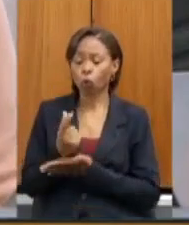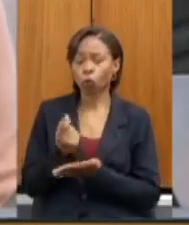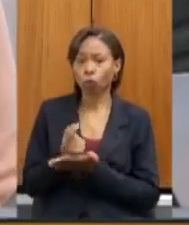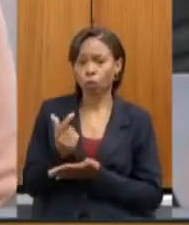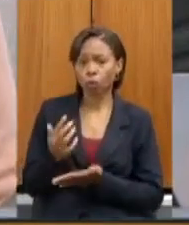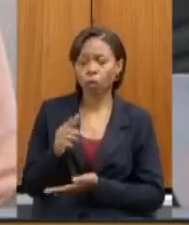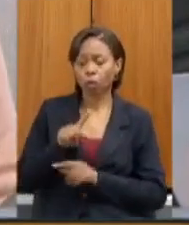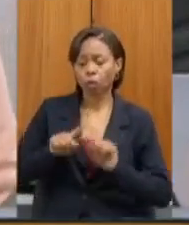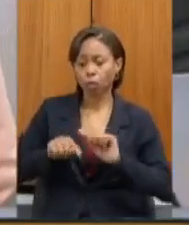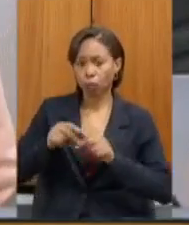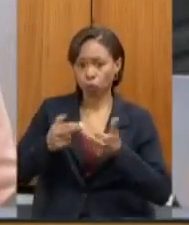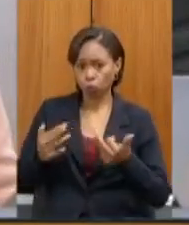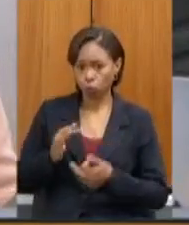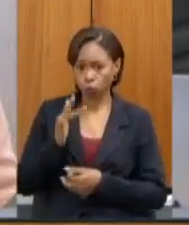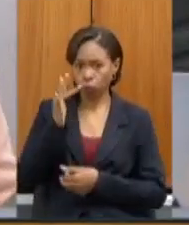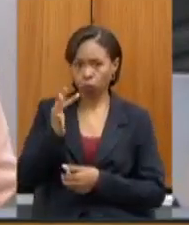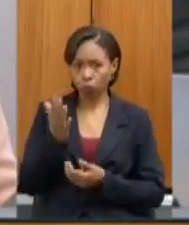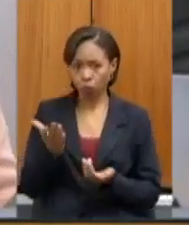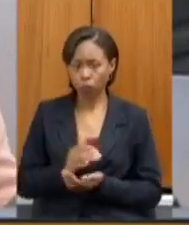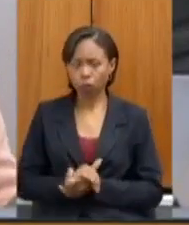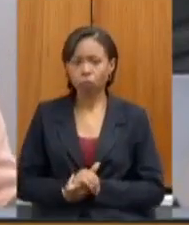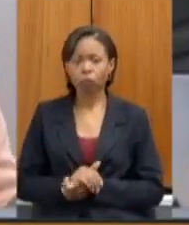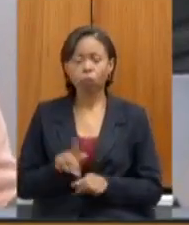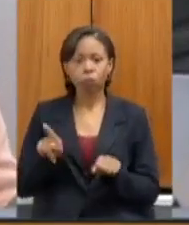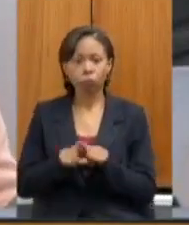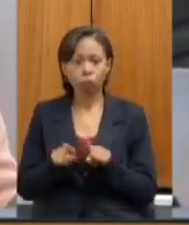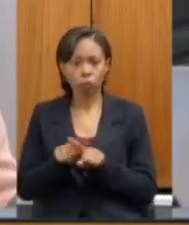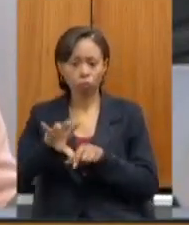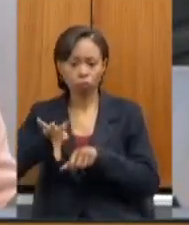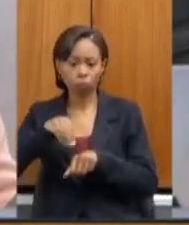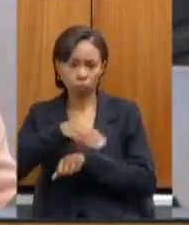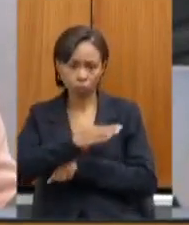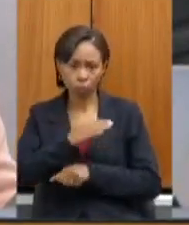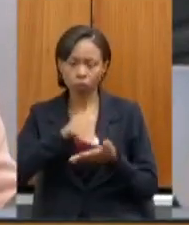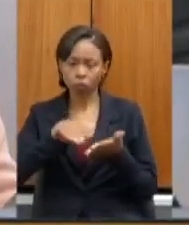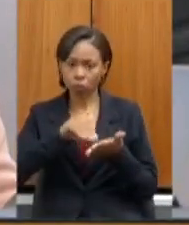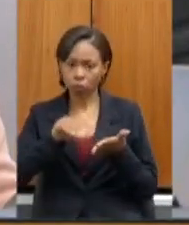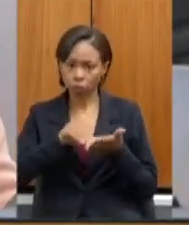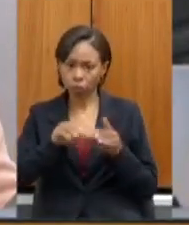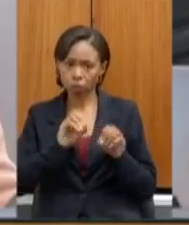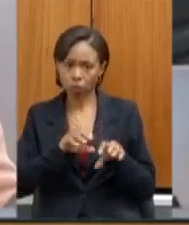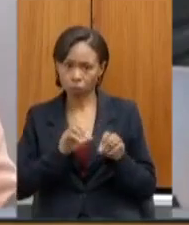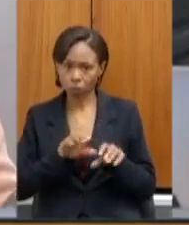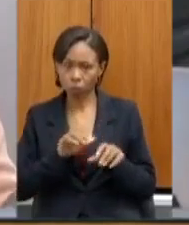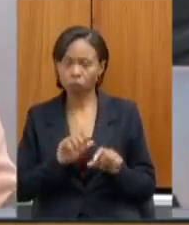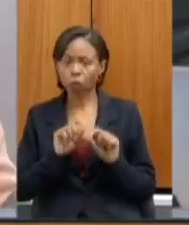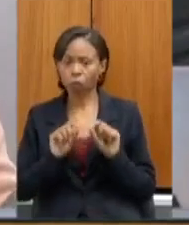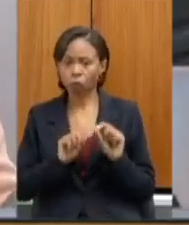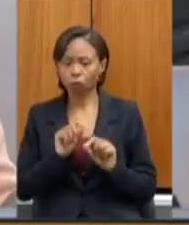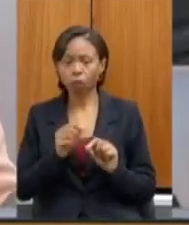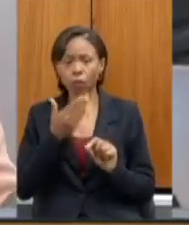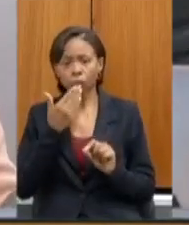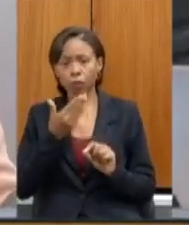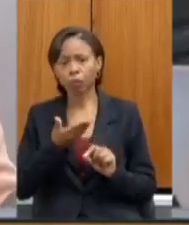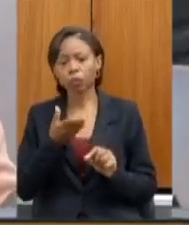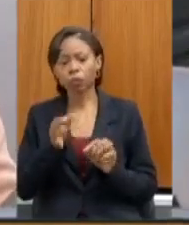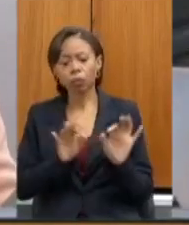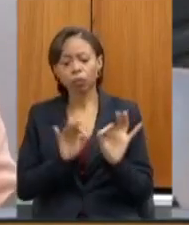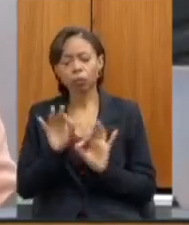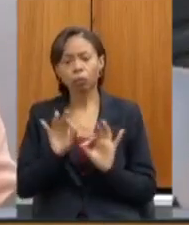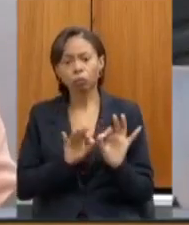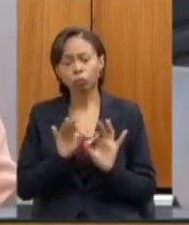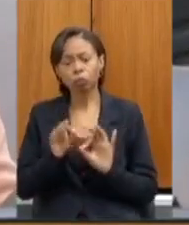no futuro que seja encaminhado à Secretaria de Estado da Educação um pedido de informações sobre o planejamento da Secretaria